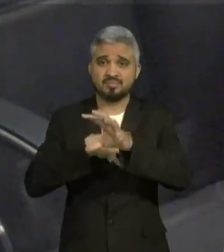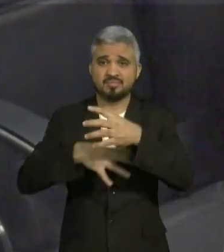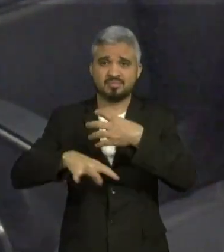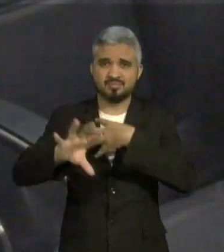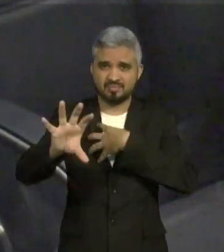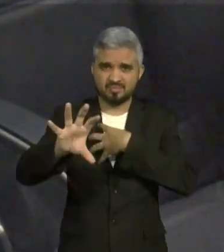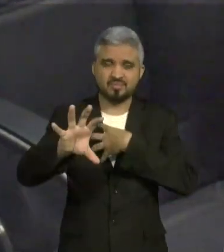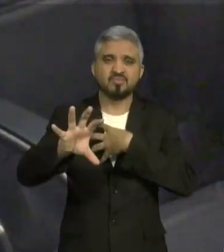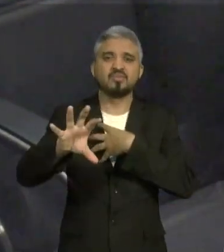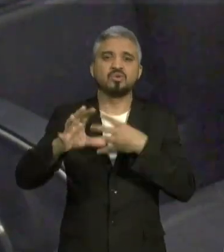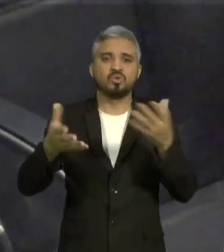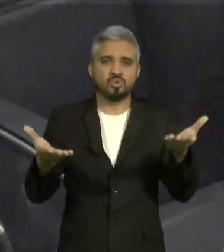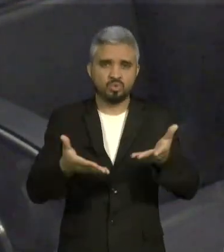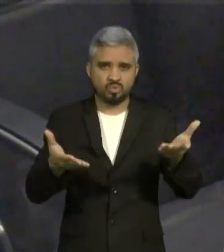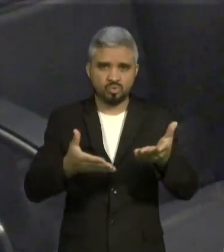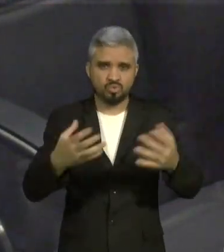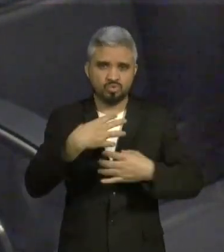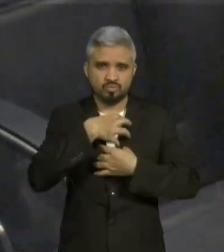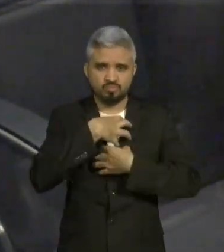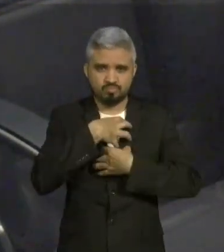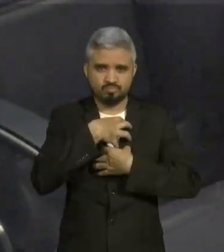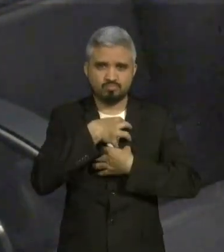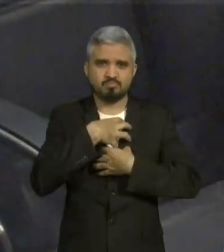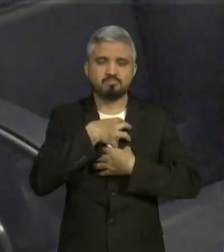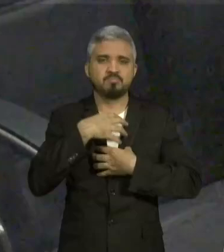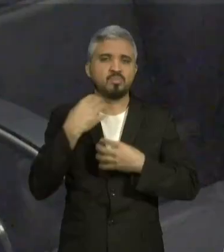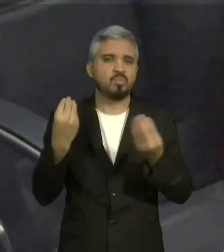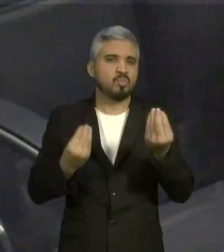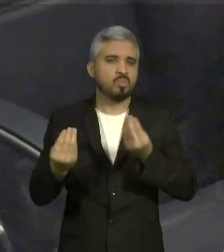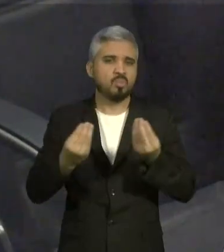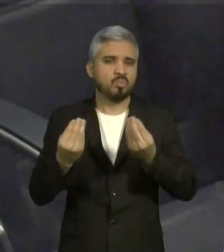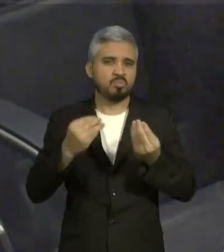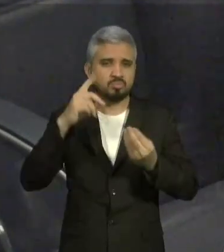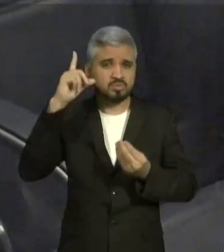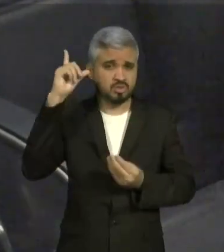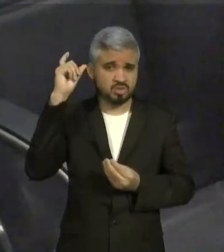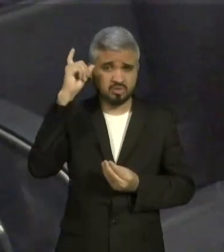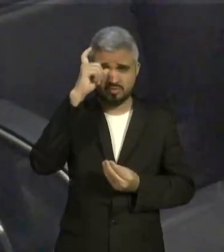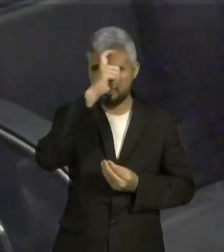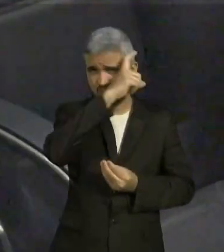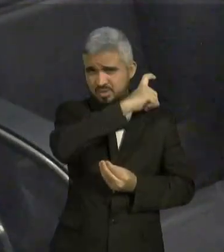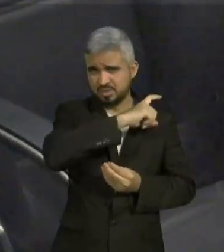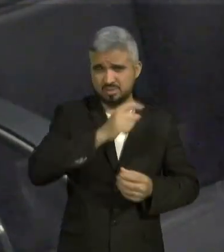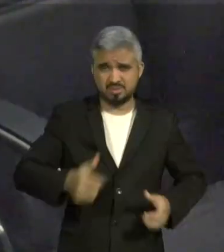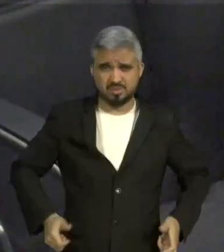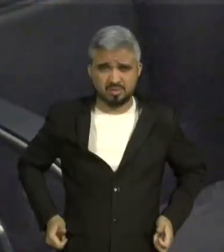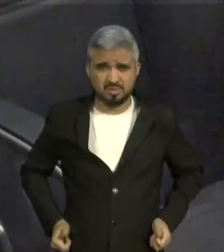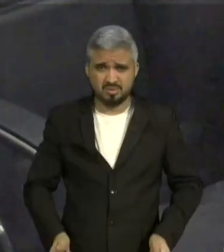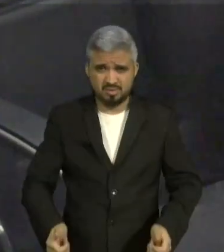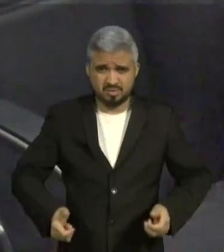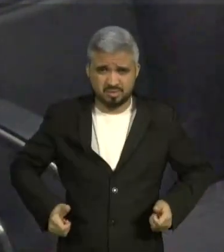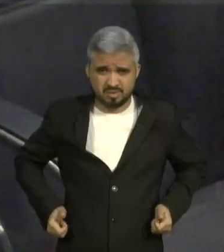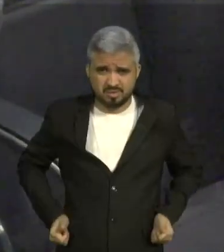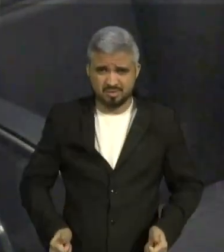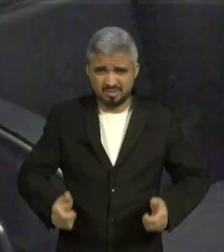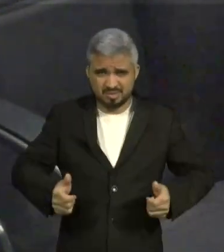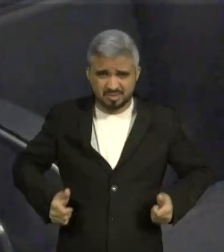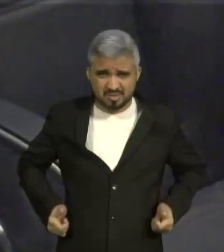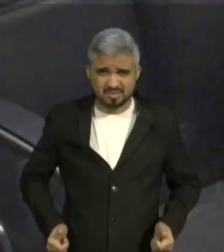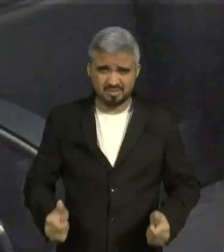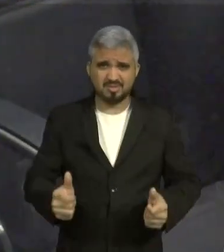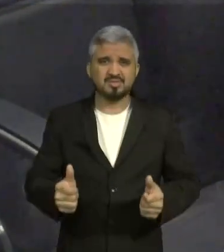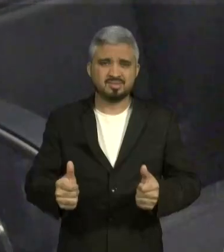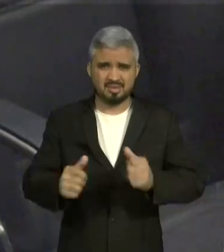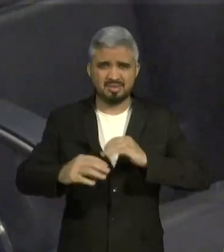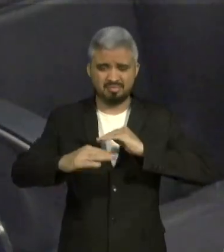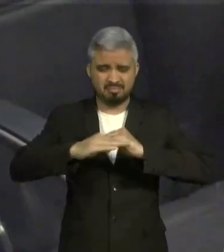que precisa. E hoje eu estou sabendo cada vez mais como é difícil ser cadeirante. Qualquer barreirazinha, um batente lá